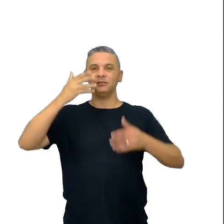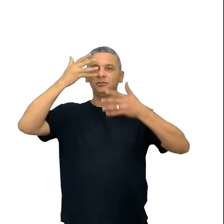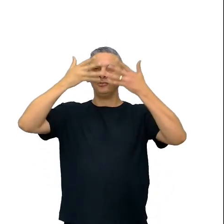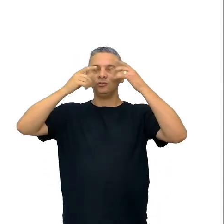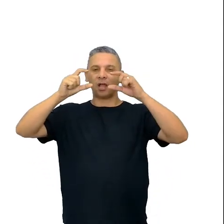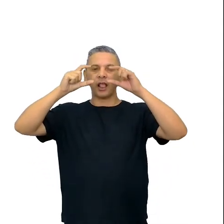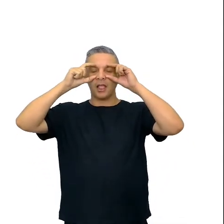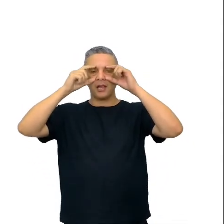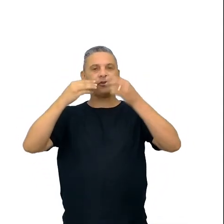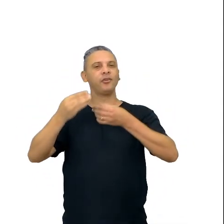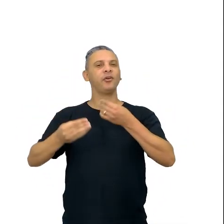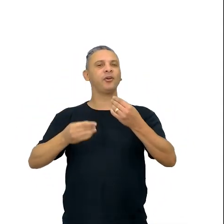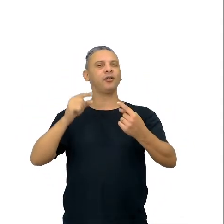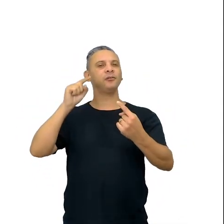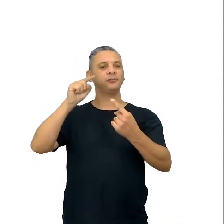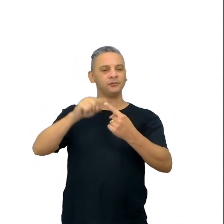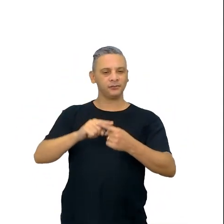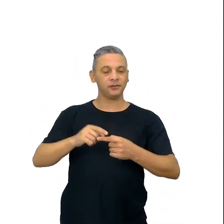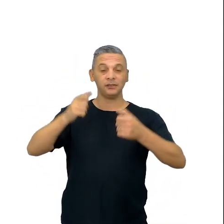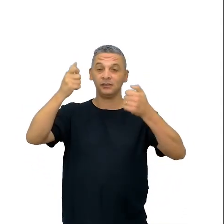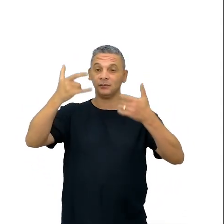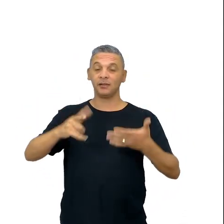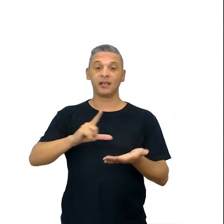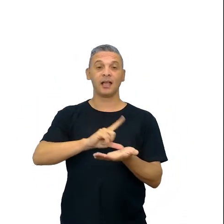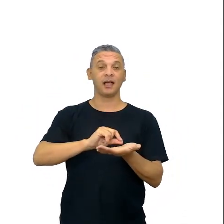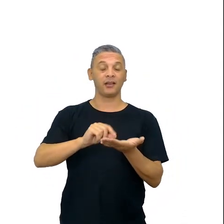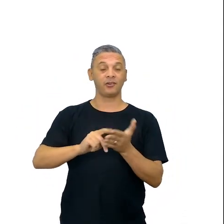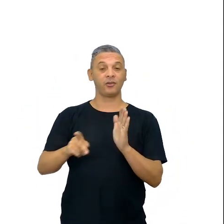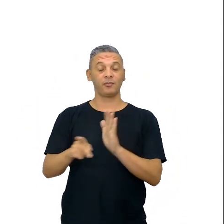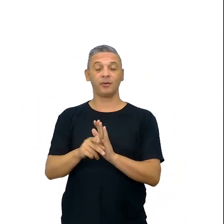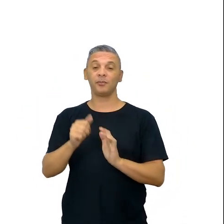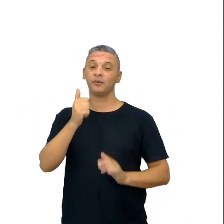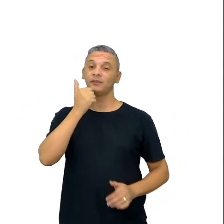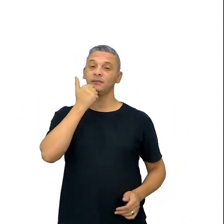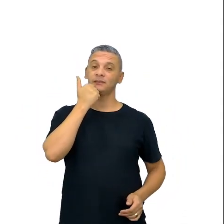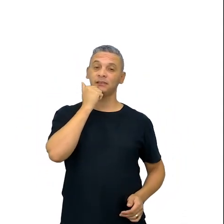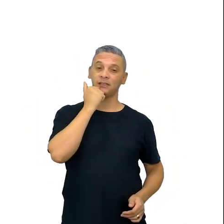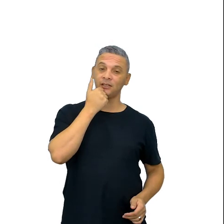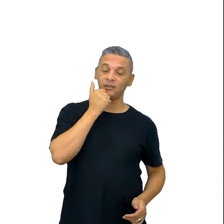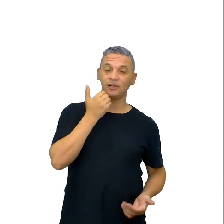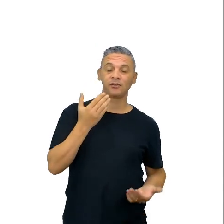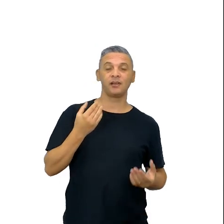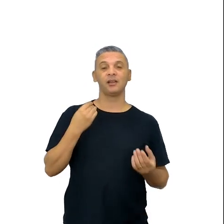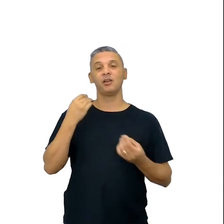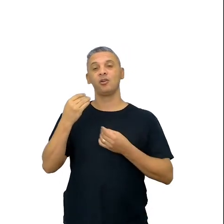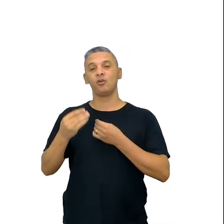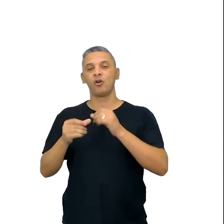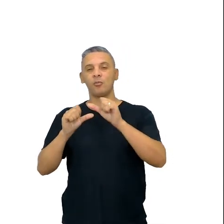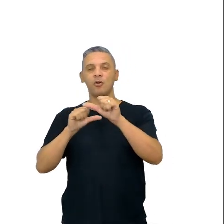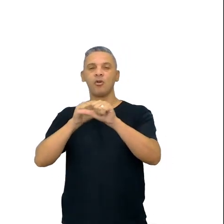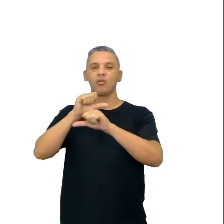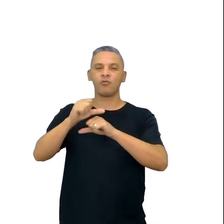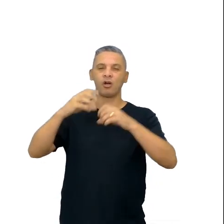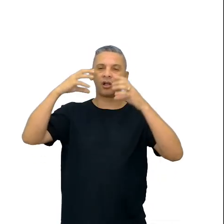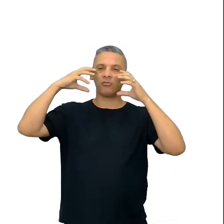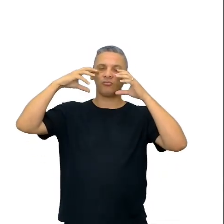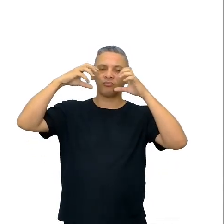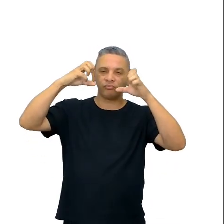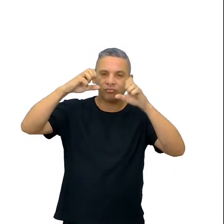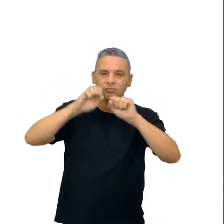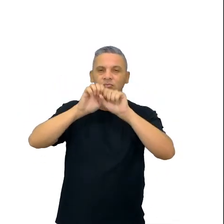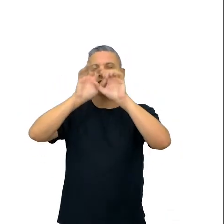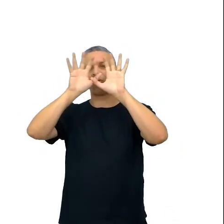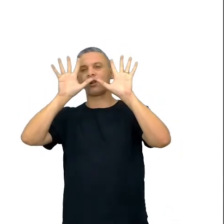vai falar sobre isso, mas é um artigo científico que vai falar sobre como essas lentes fotocrômicas mudam,